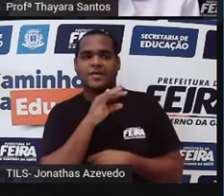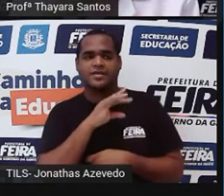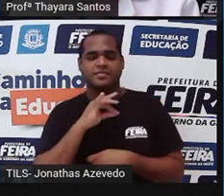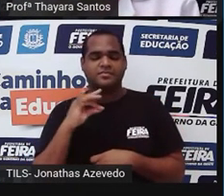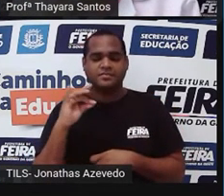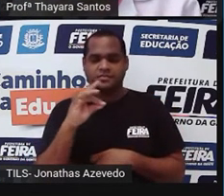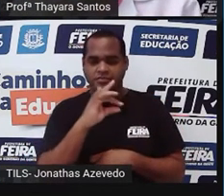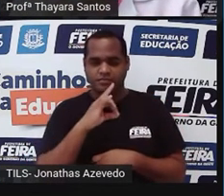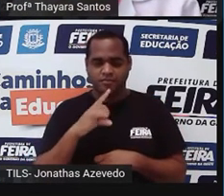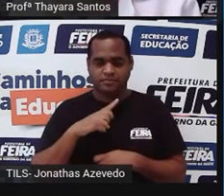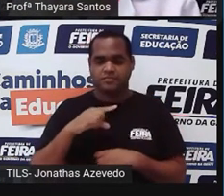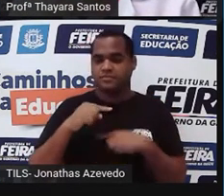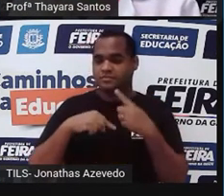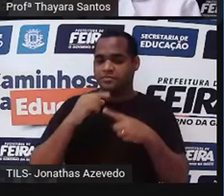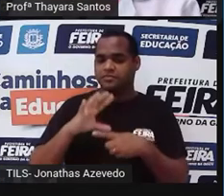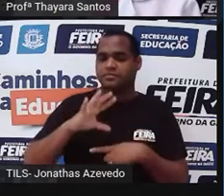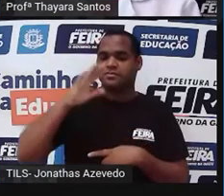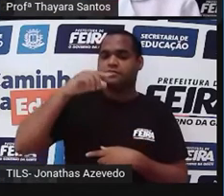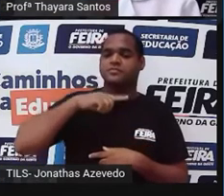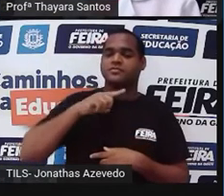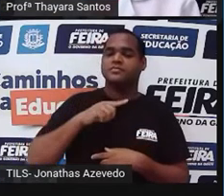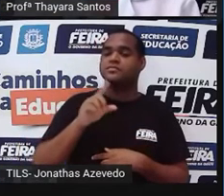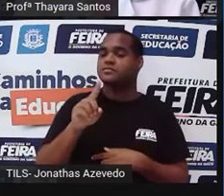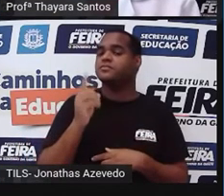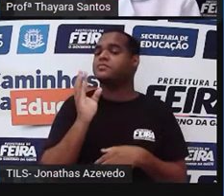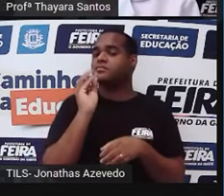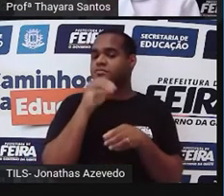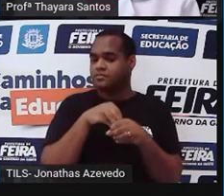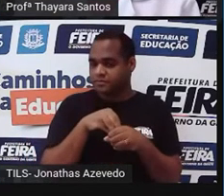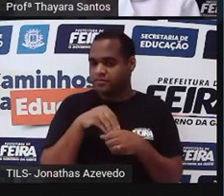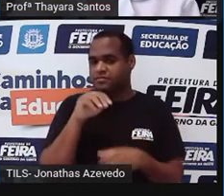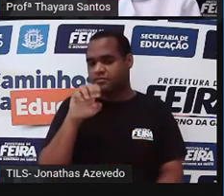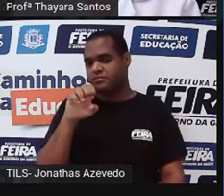inflamar ali a parede desse esôfago.